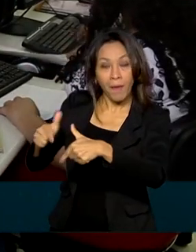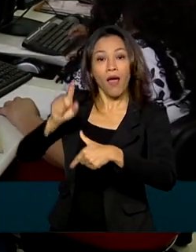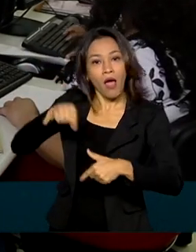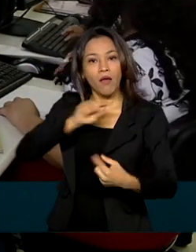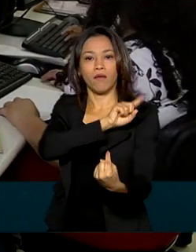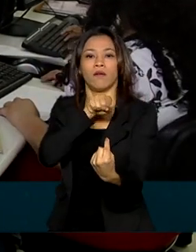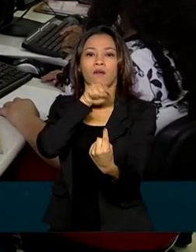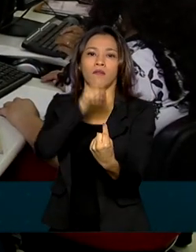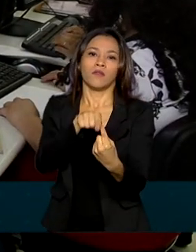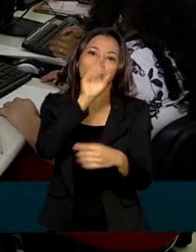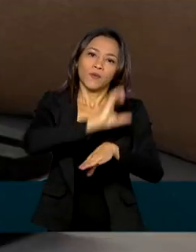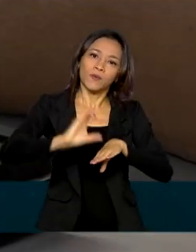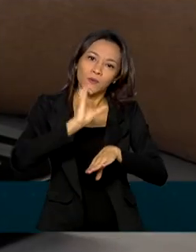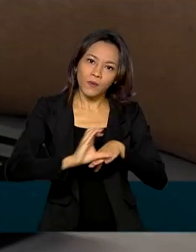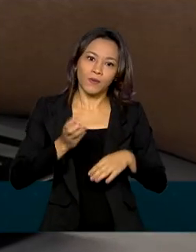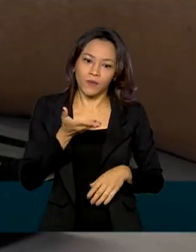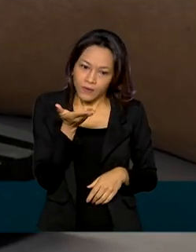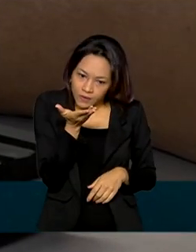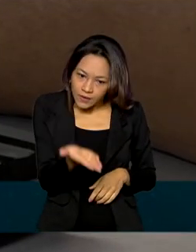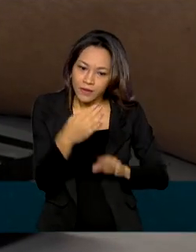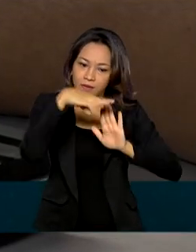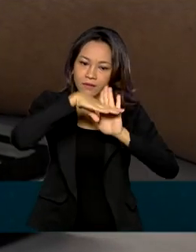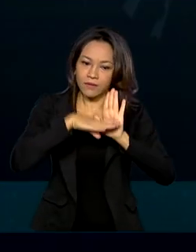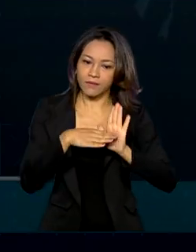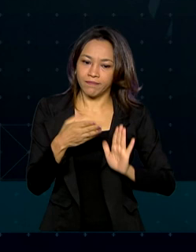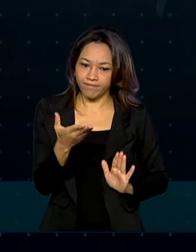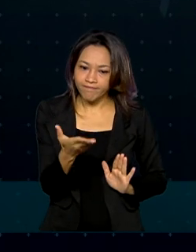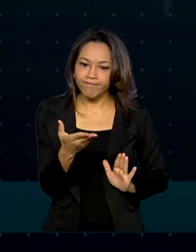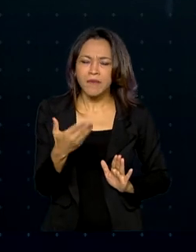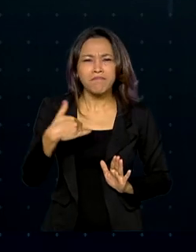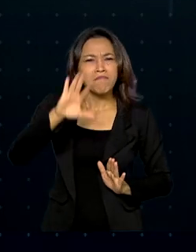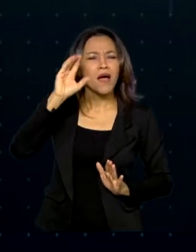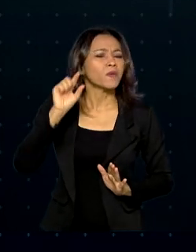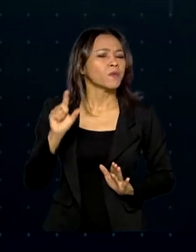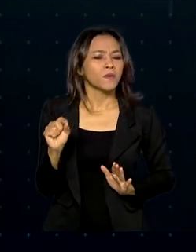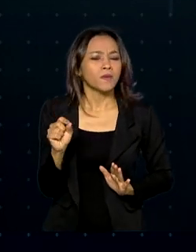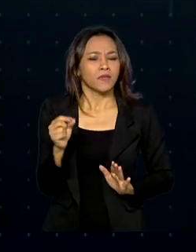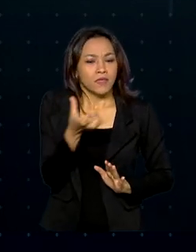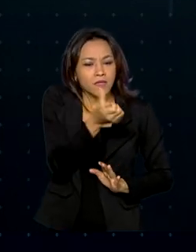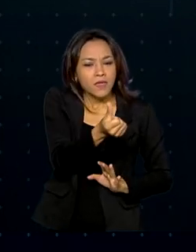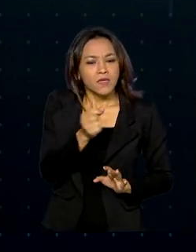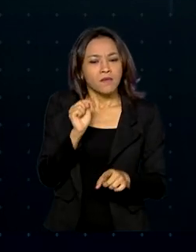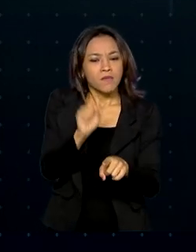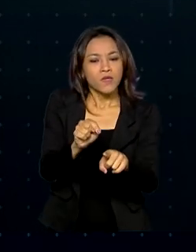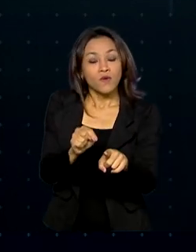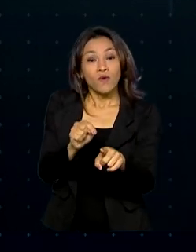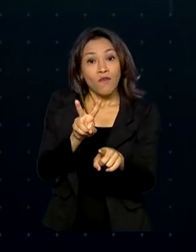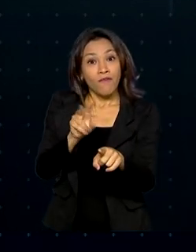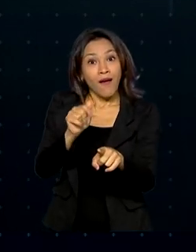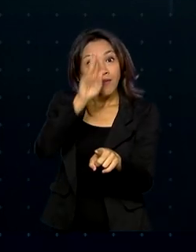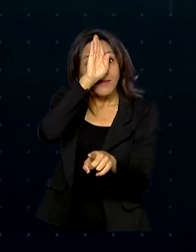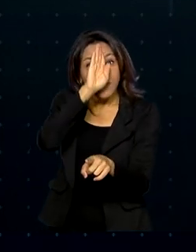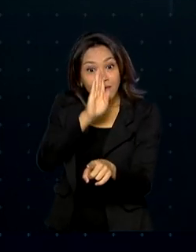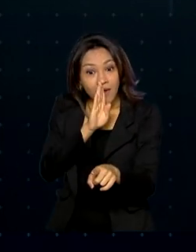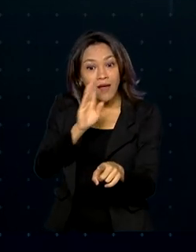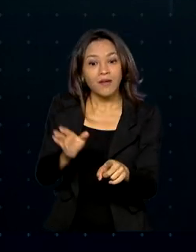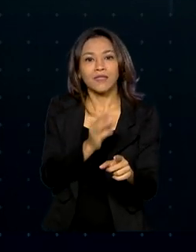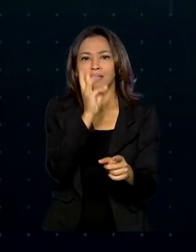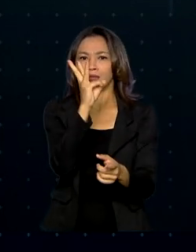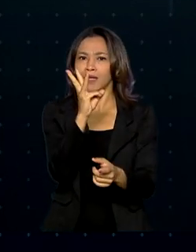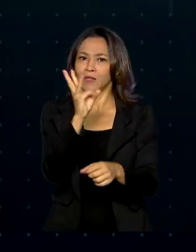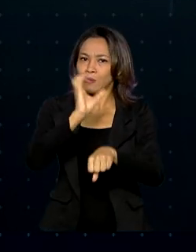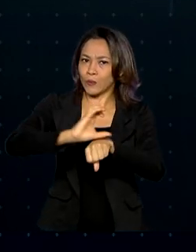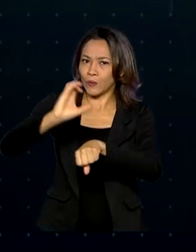objetivo dos cursos do programa Qualifica Mais. São mais de 6 mil vagas gratuitas para três cursos